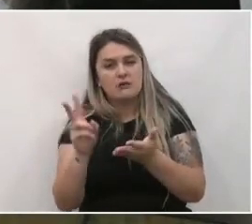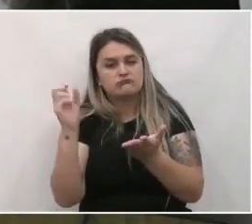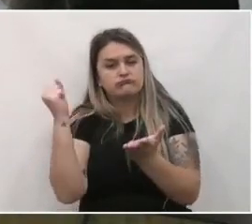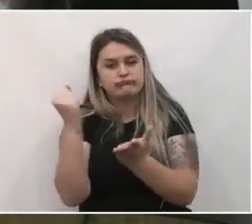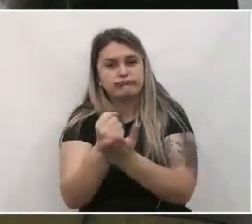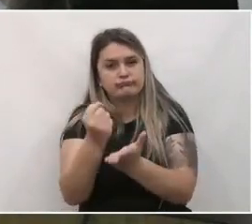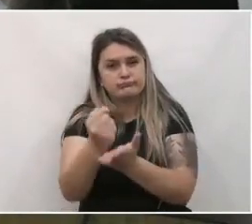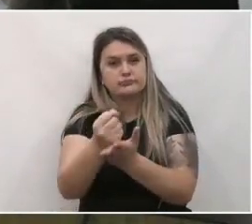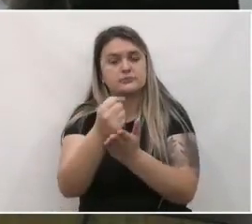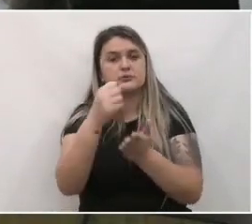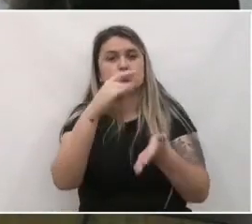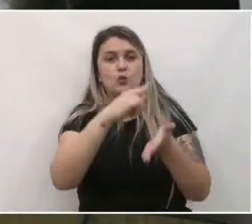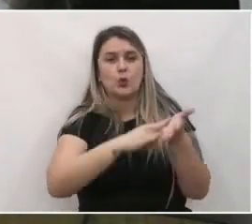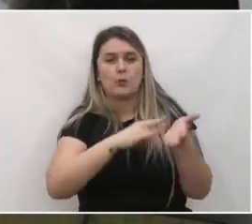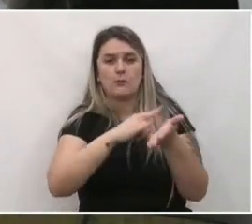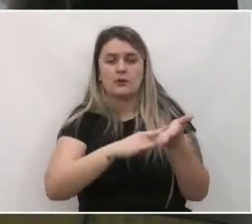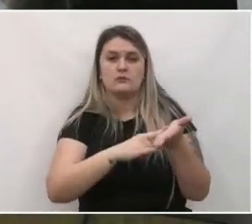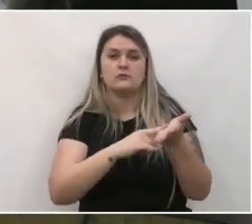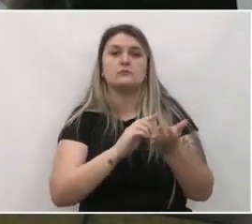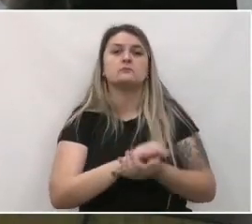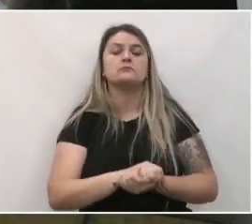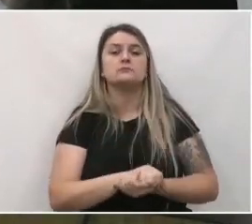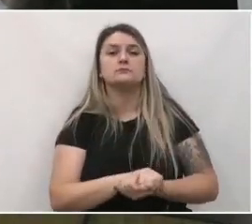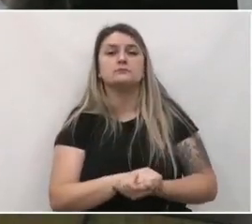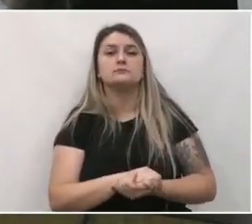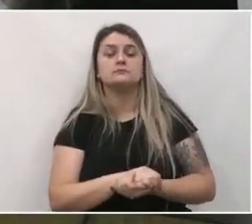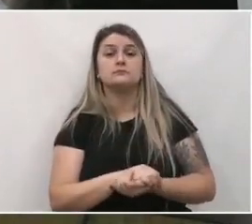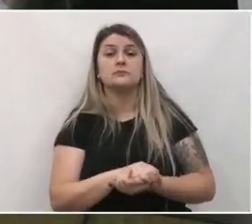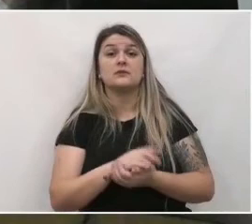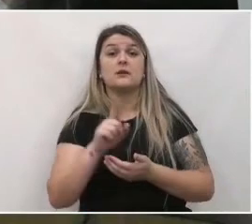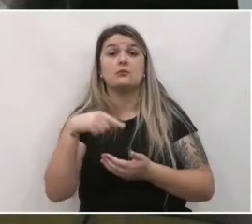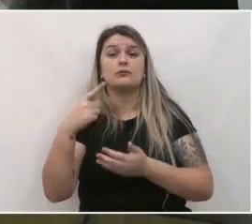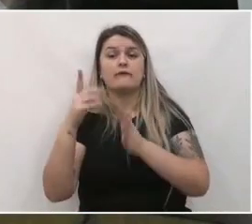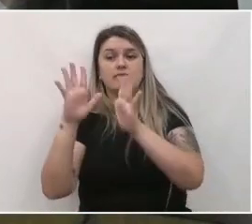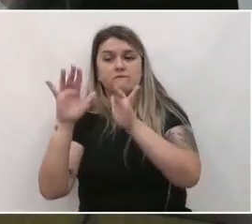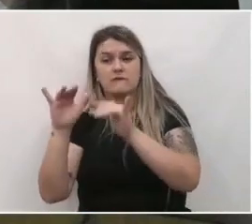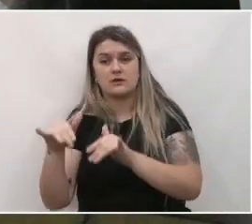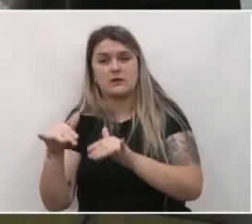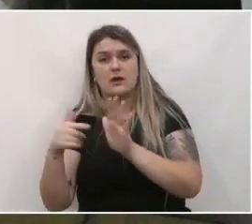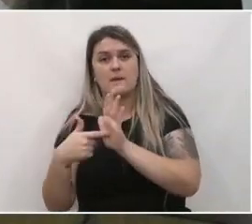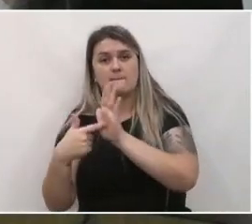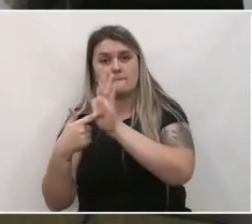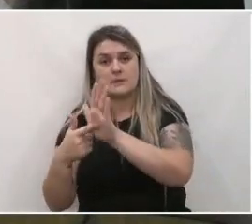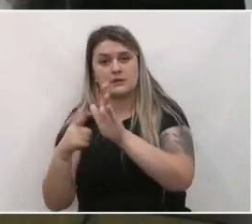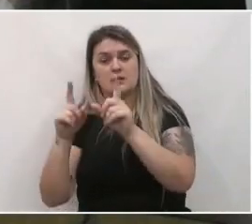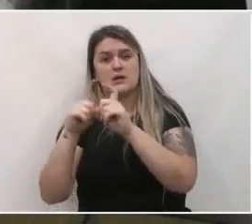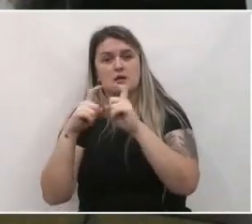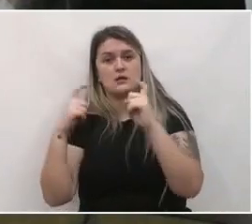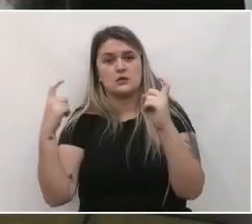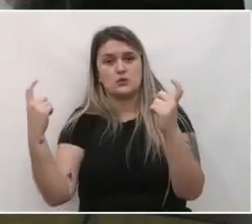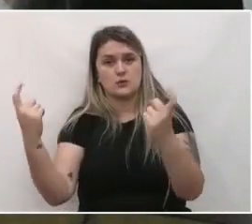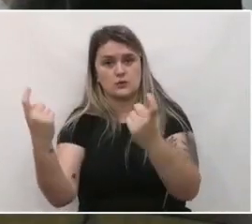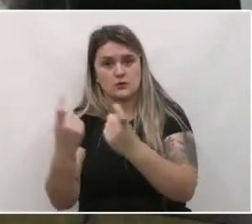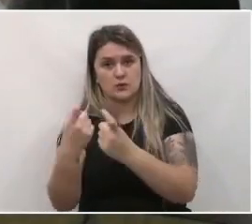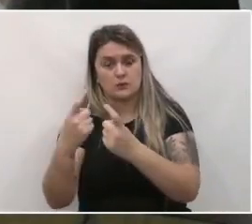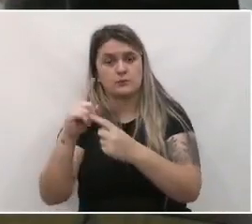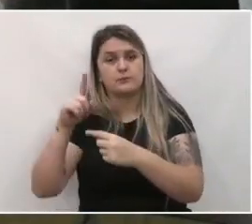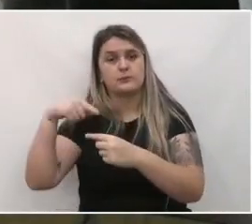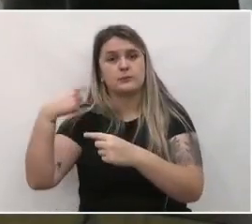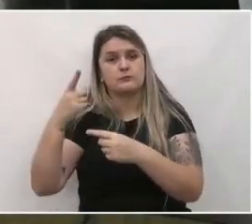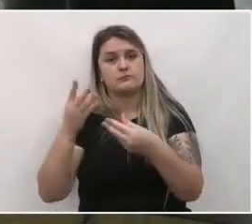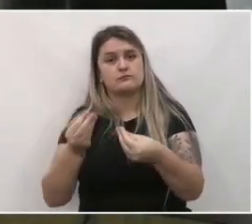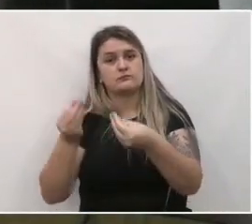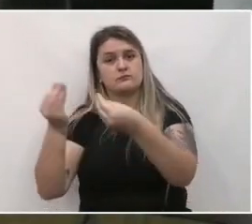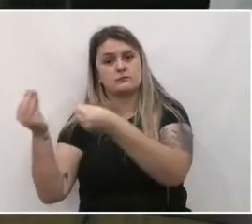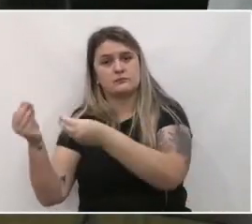por diversos agentes e o resultado e final será apresentado em uma audiência pública e por fim ele vai ser